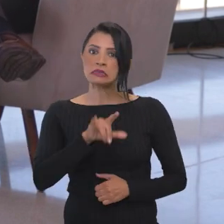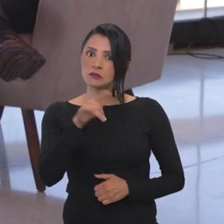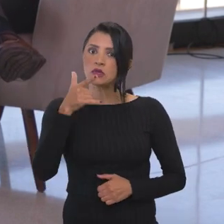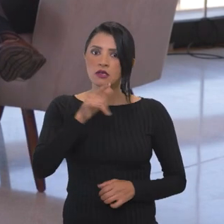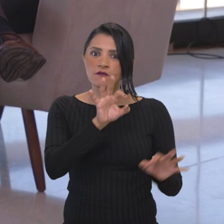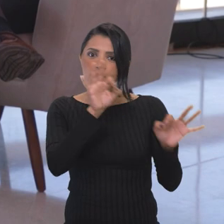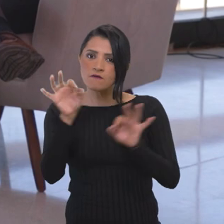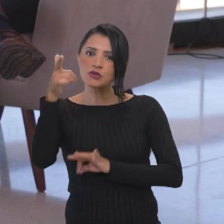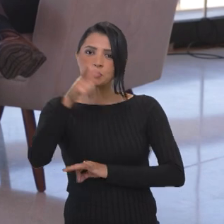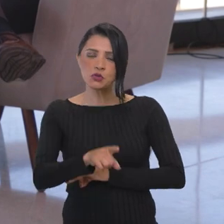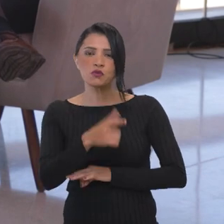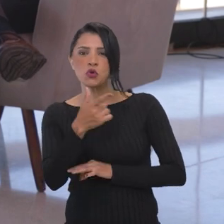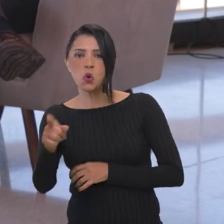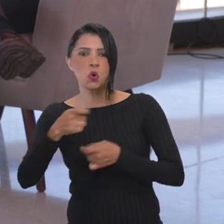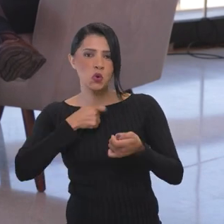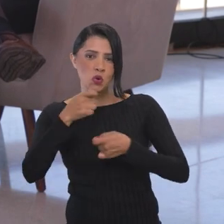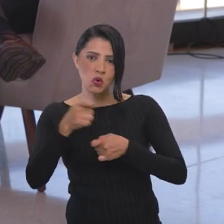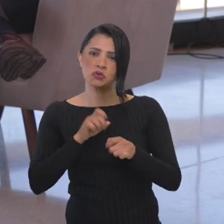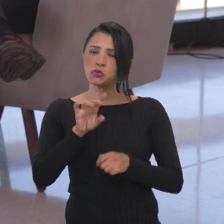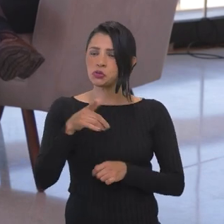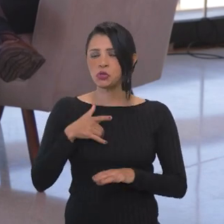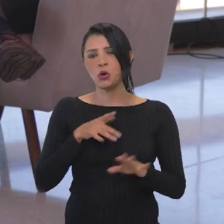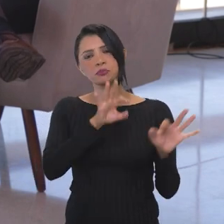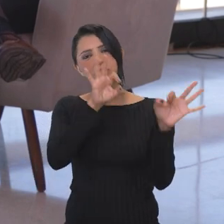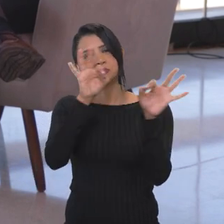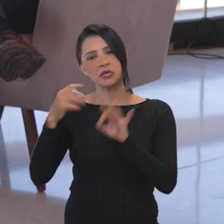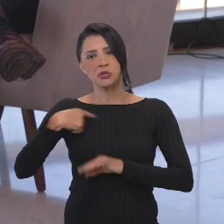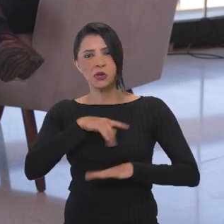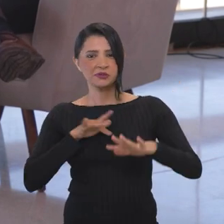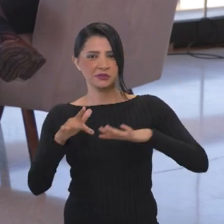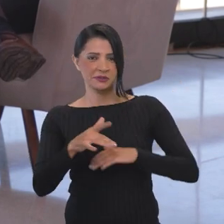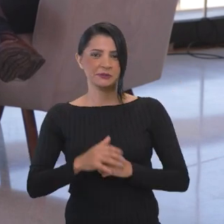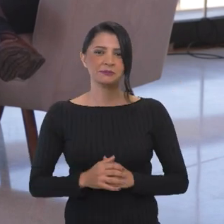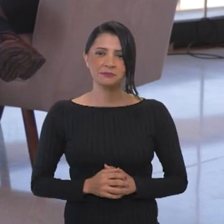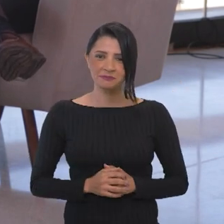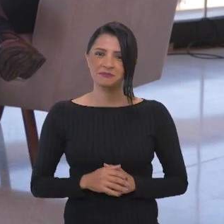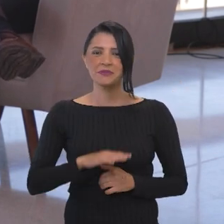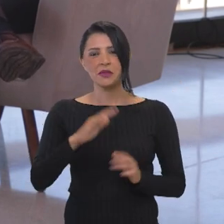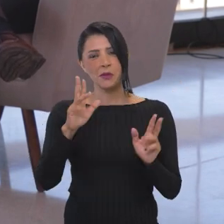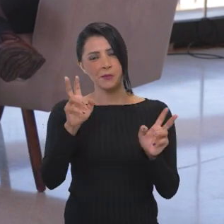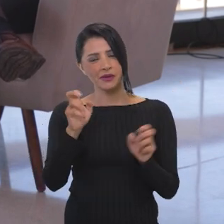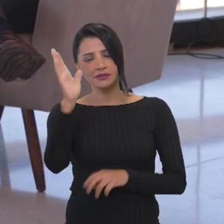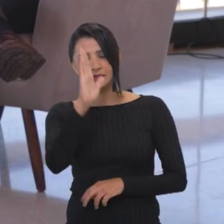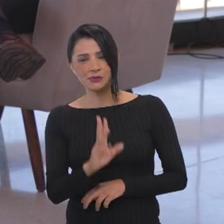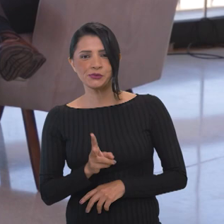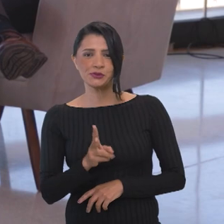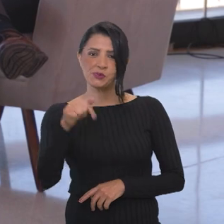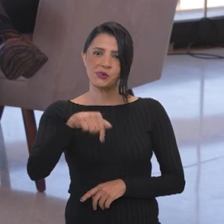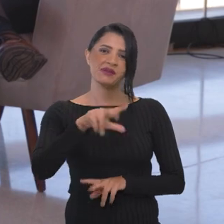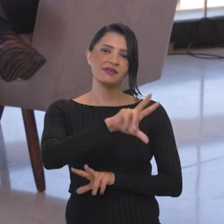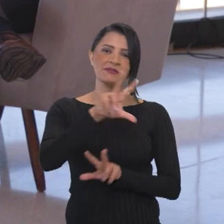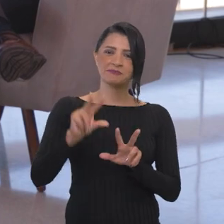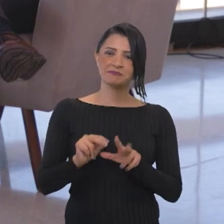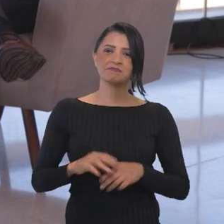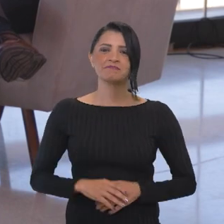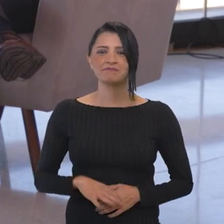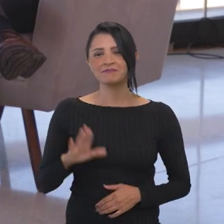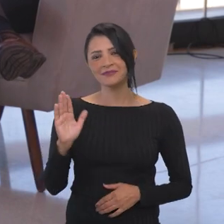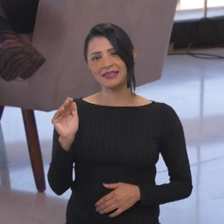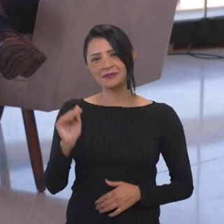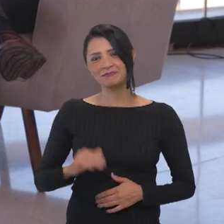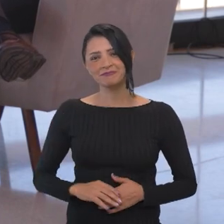quiser rever esta ou outras entrevistas, é só acompanhar as nossas redes sociais. E o Brasil continua em Pauta, aqui na TV Brasil.